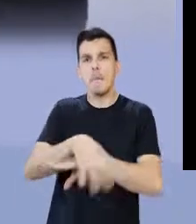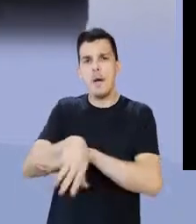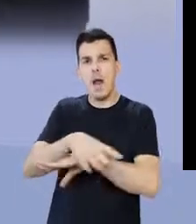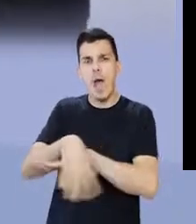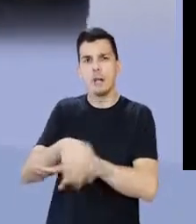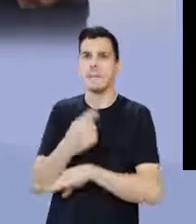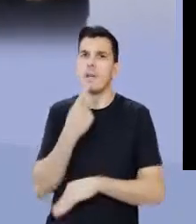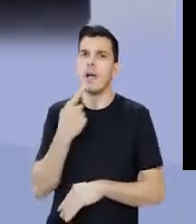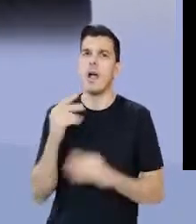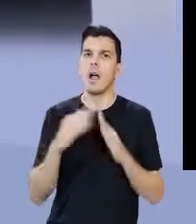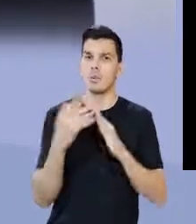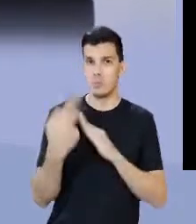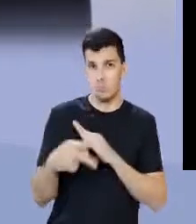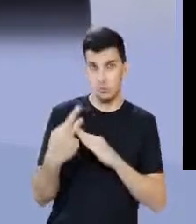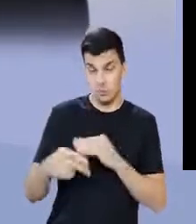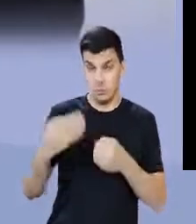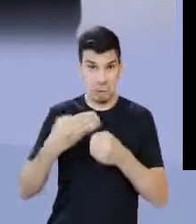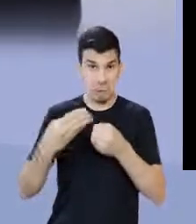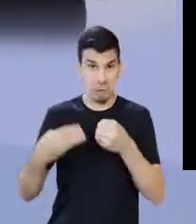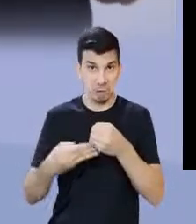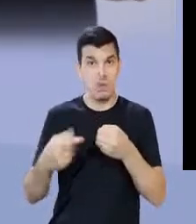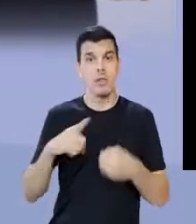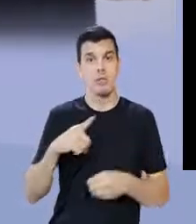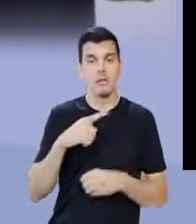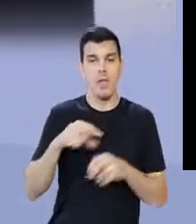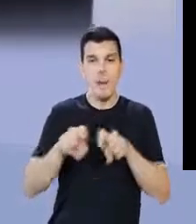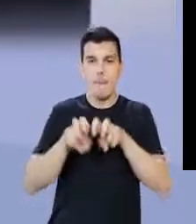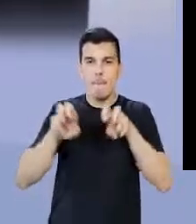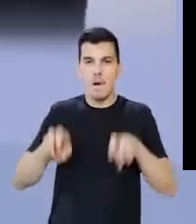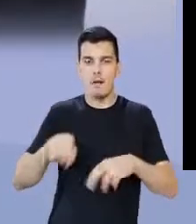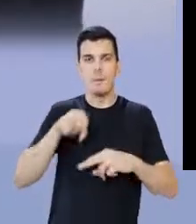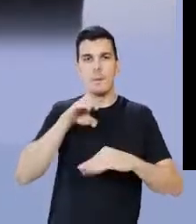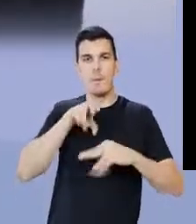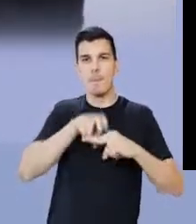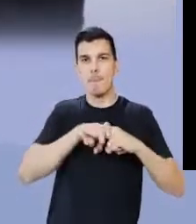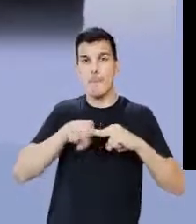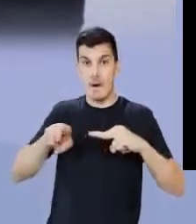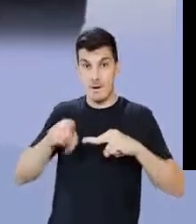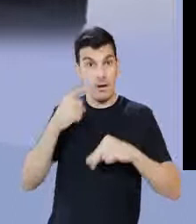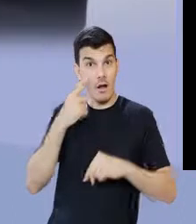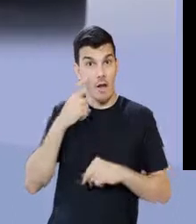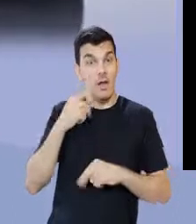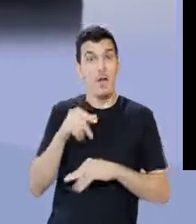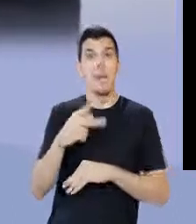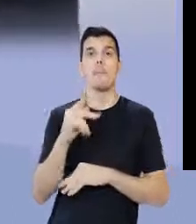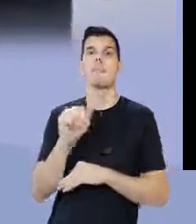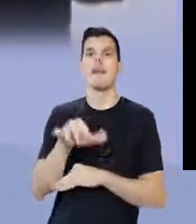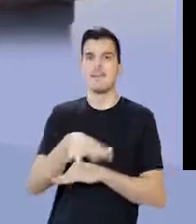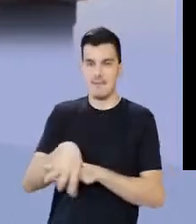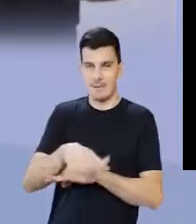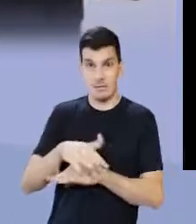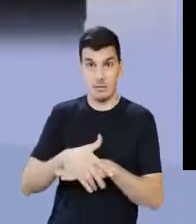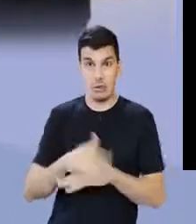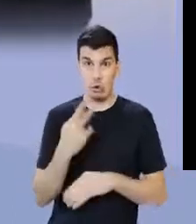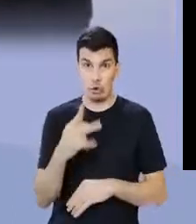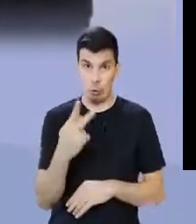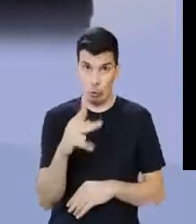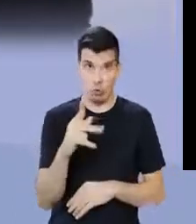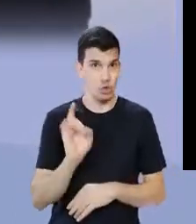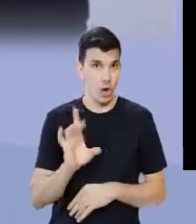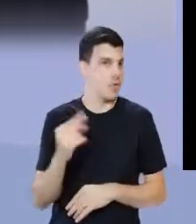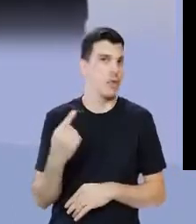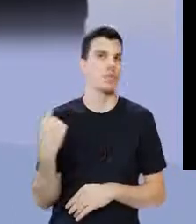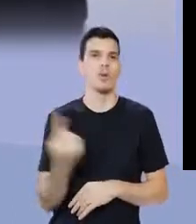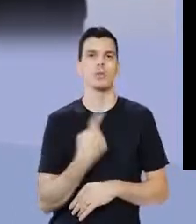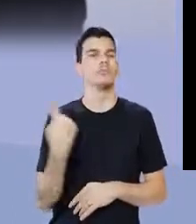praça da sua rua, à praça do seu bairro, tem lá um banco. O banco da praça é pública? A praça não é